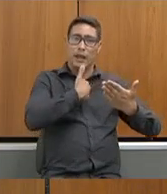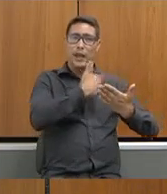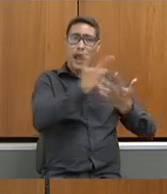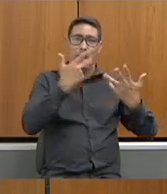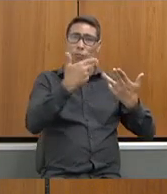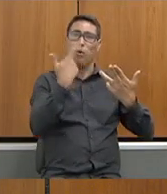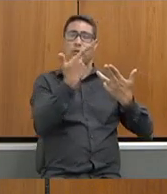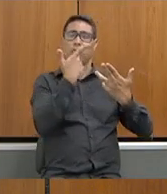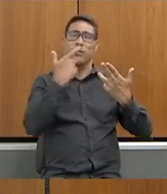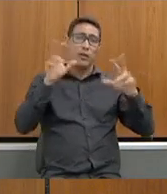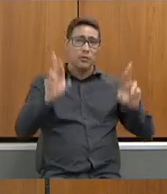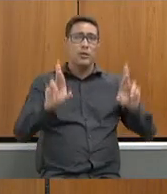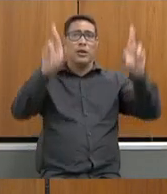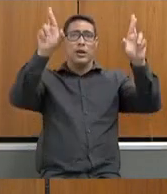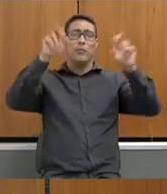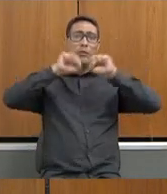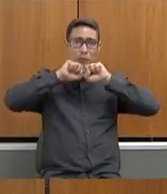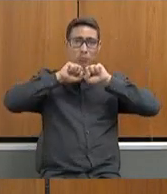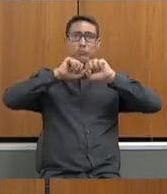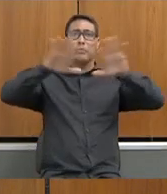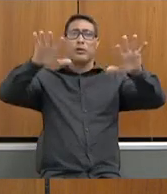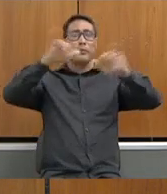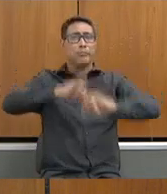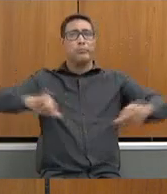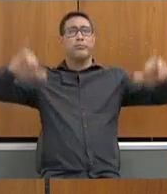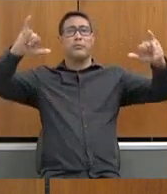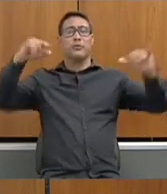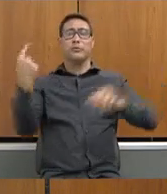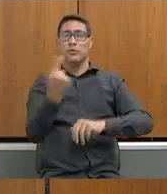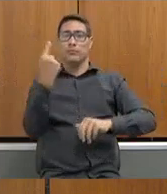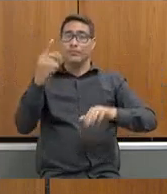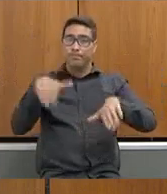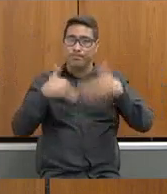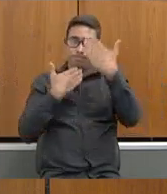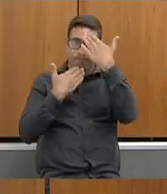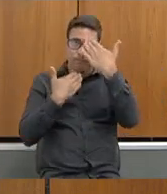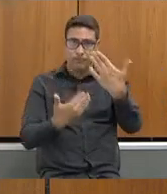comunidade escolar dentro da educação. Obrigada.